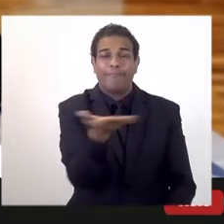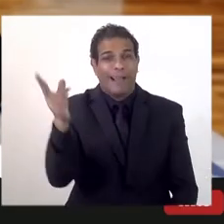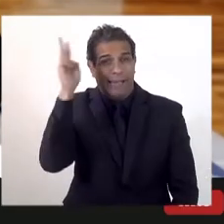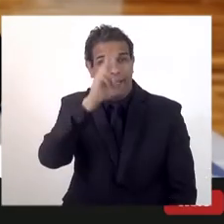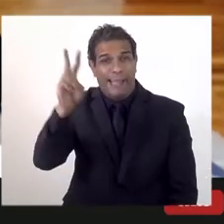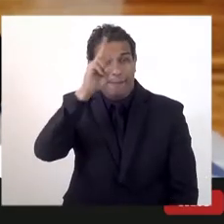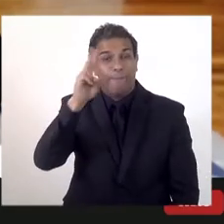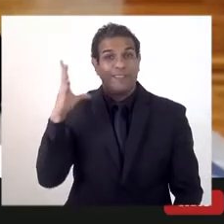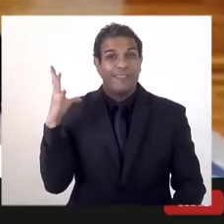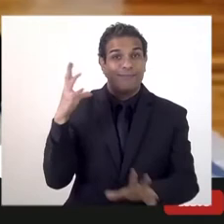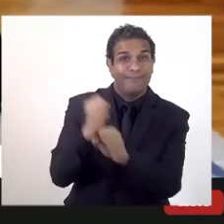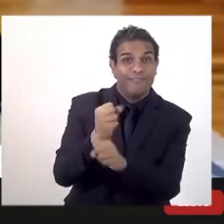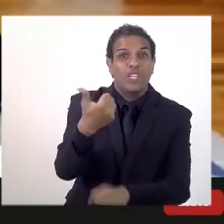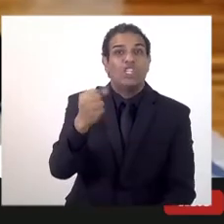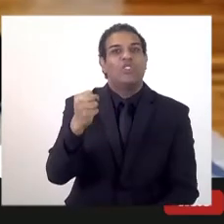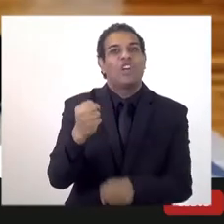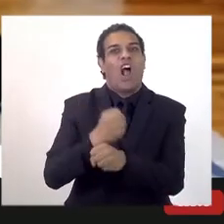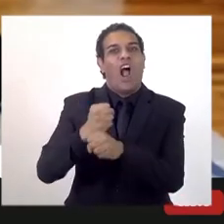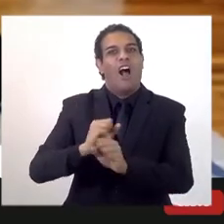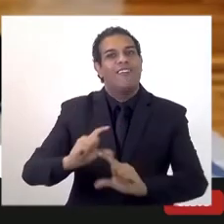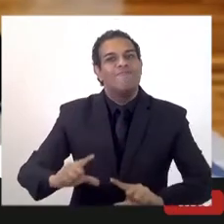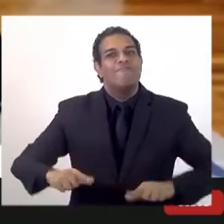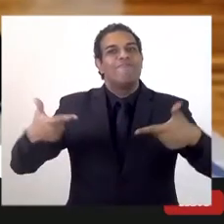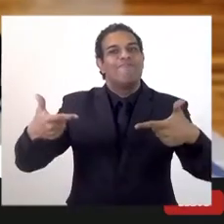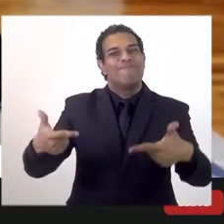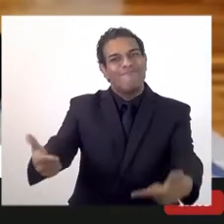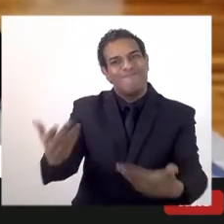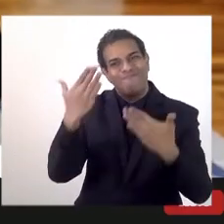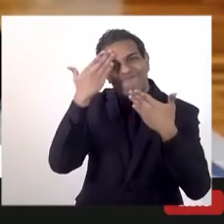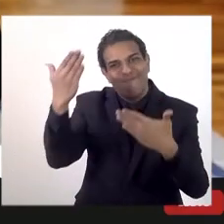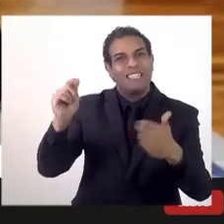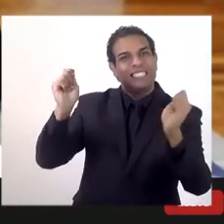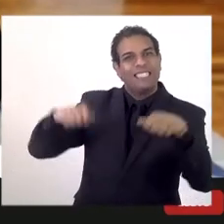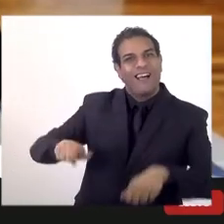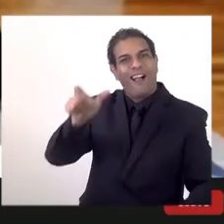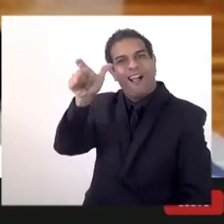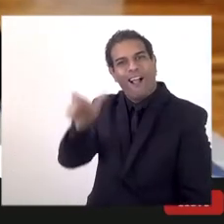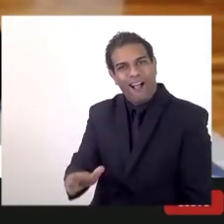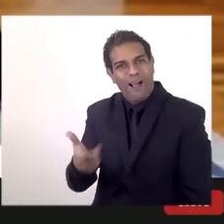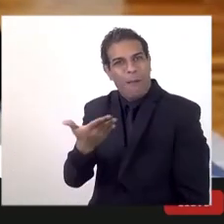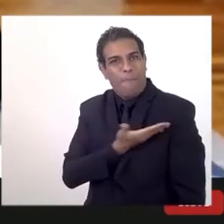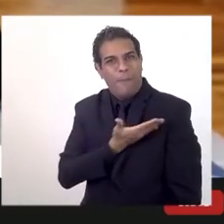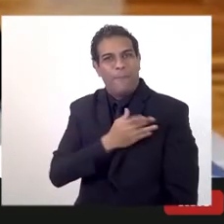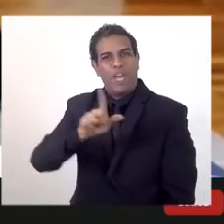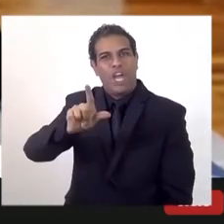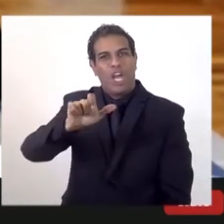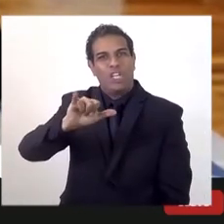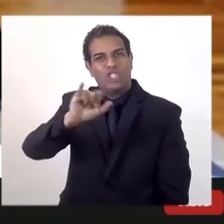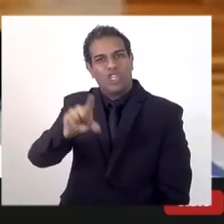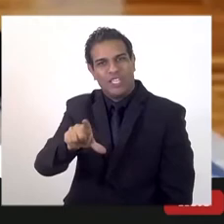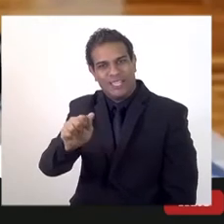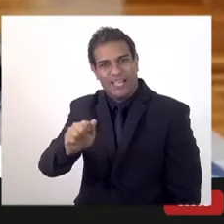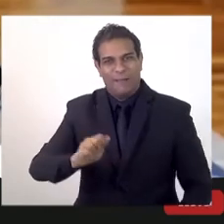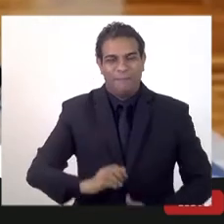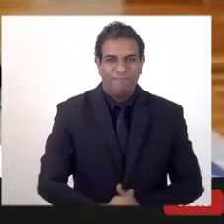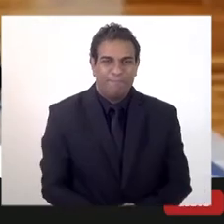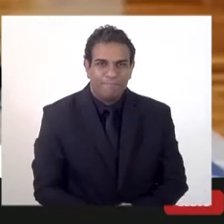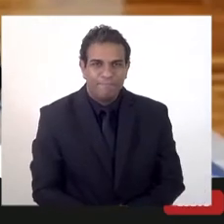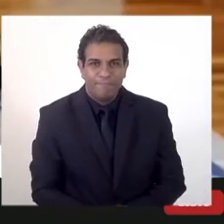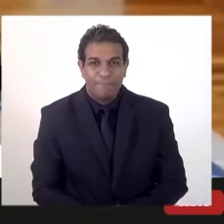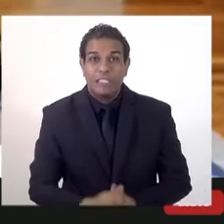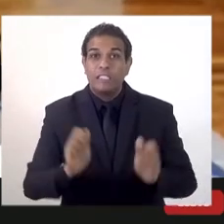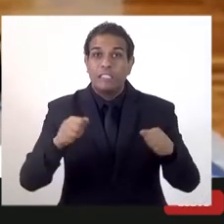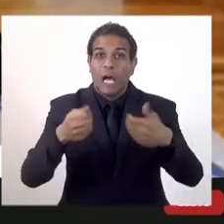fazemos 18 anos e agradecer aqui o carinho e competência da nossa amiga Geisa. A gente pode abrir ali o